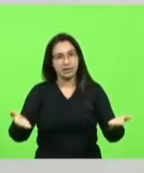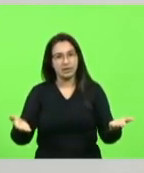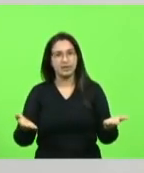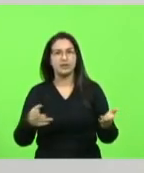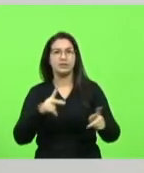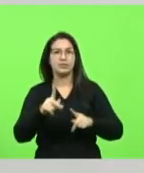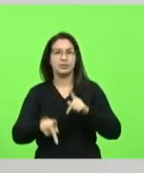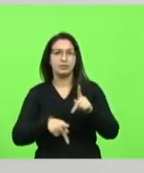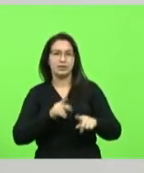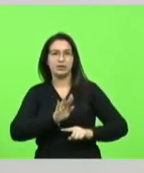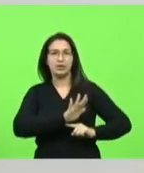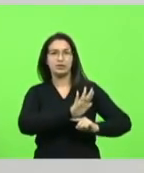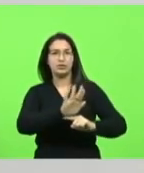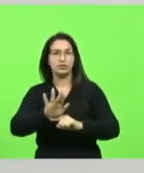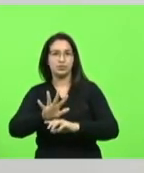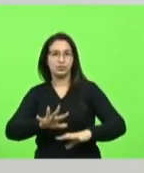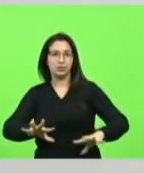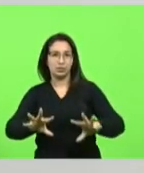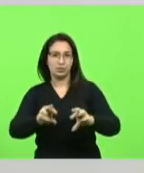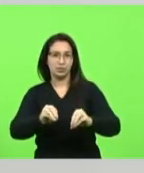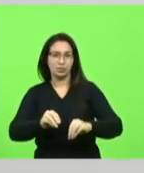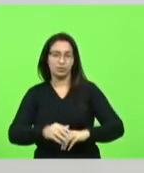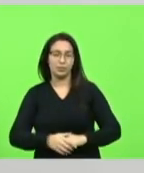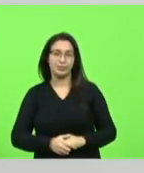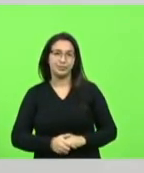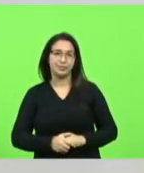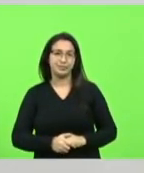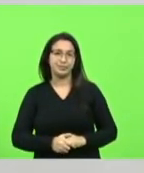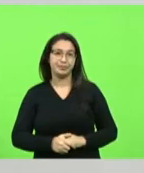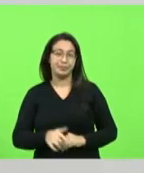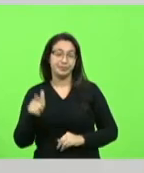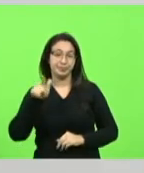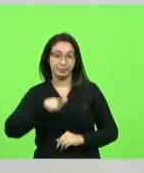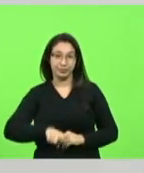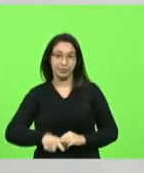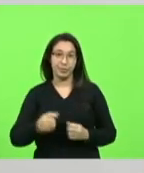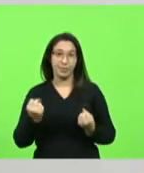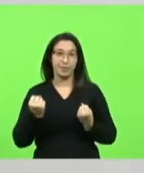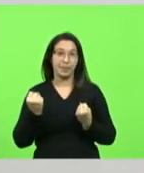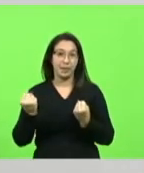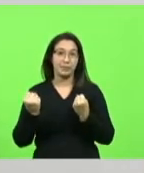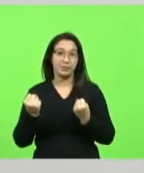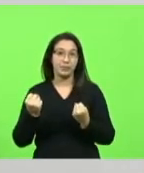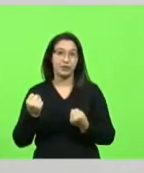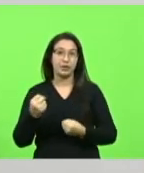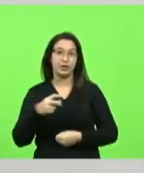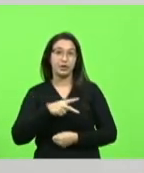faça o bem para a comunidade e que ao mesmo tempo o poder público tem incumbência